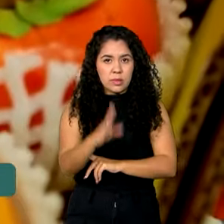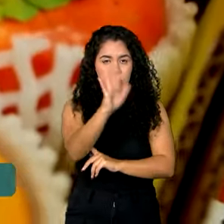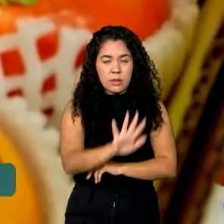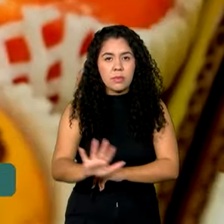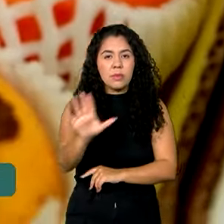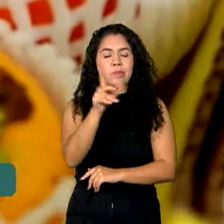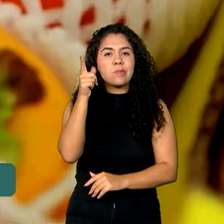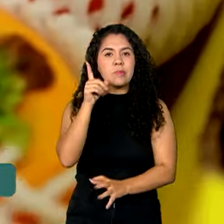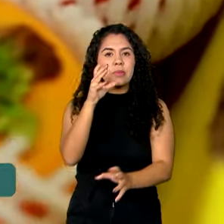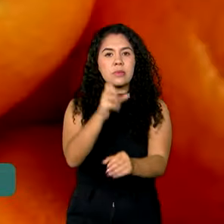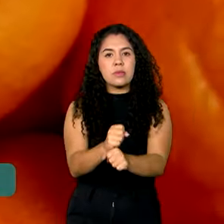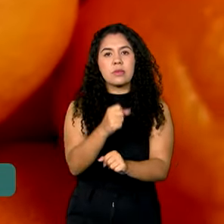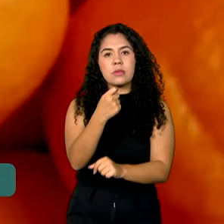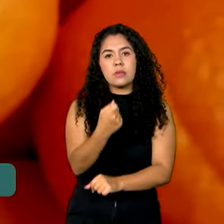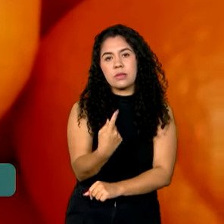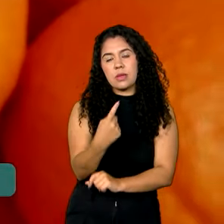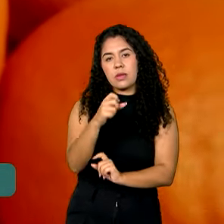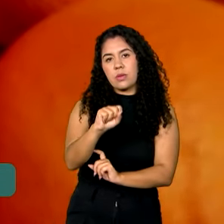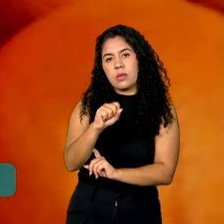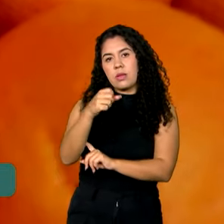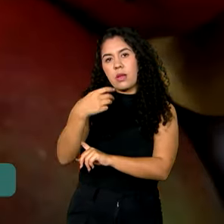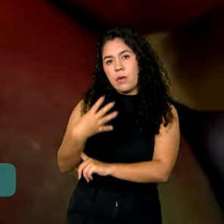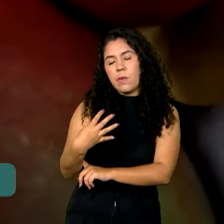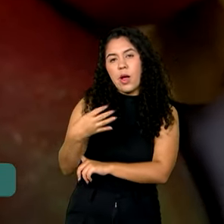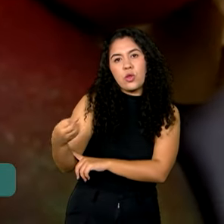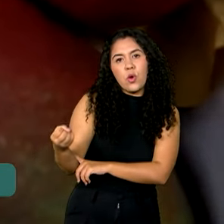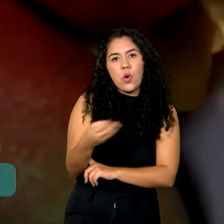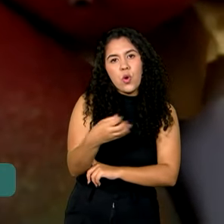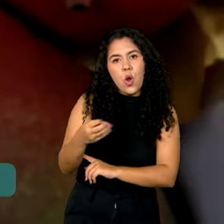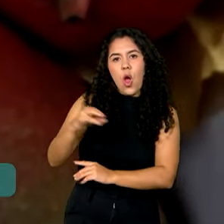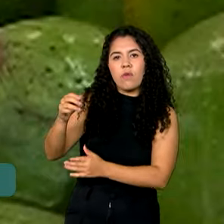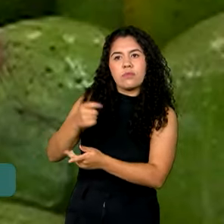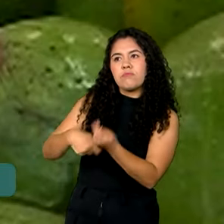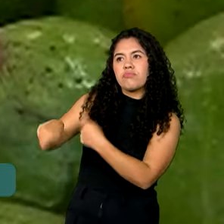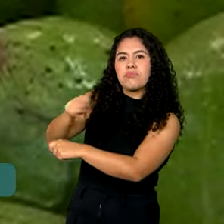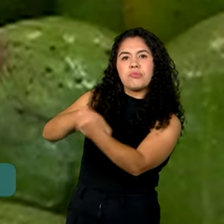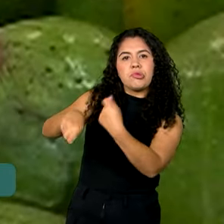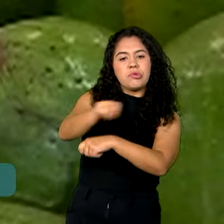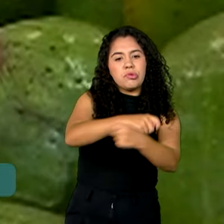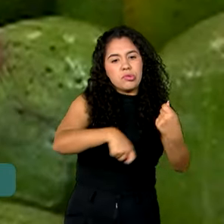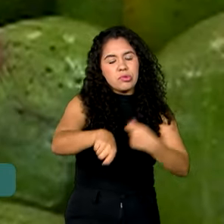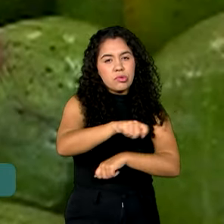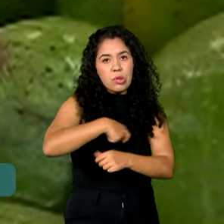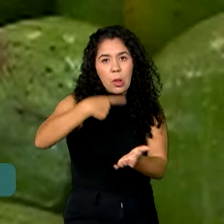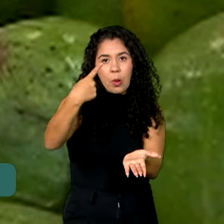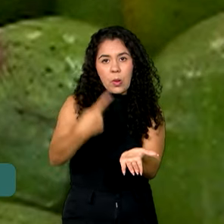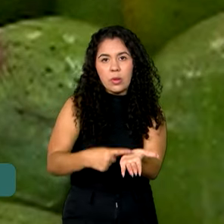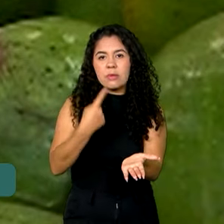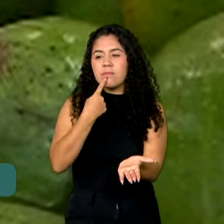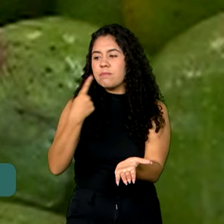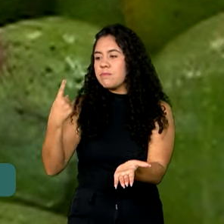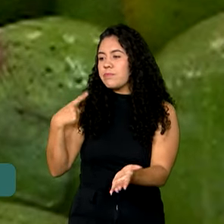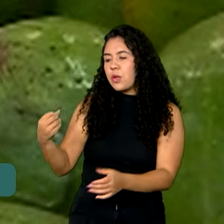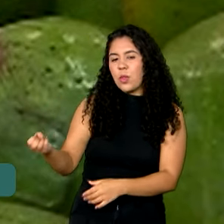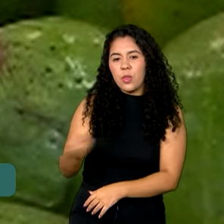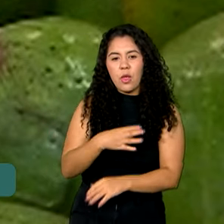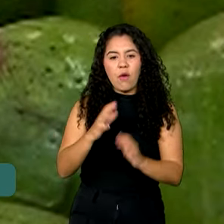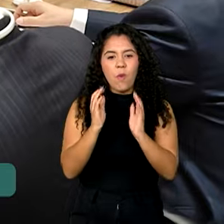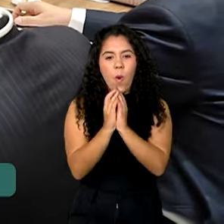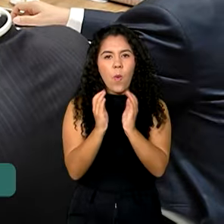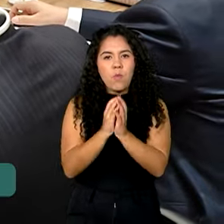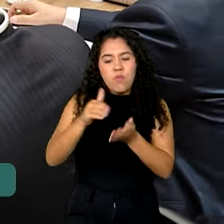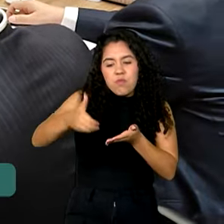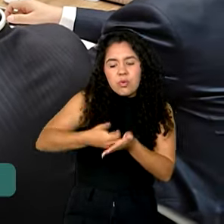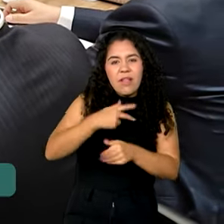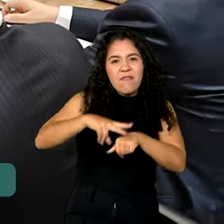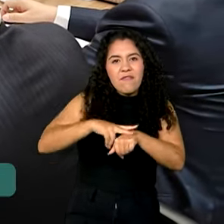184 novos mercados. Um dos acordos mais recentes possibilitou a exportação de abacate para o Japão.